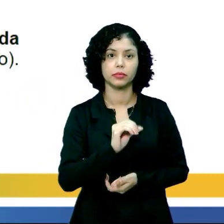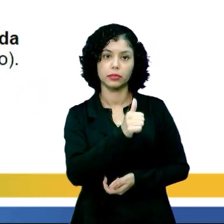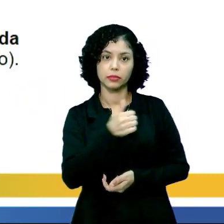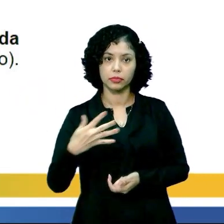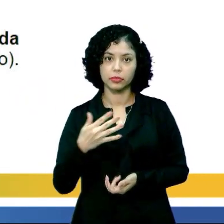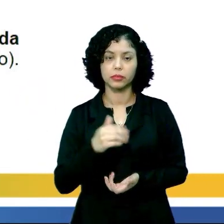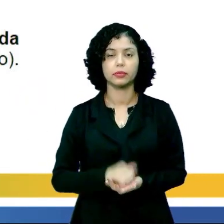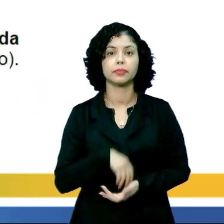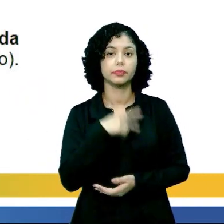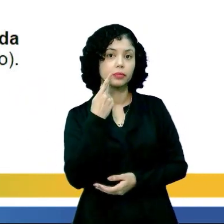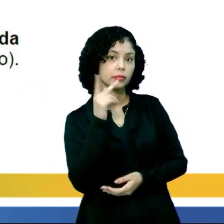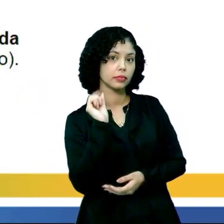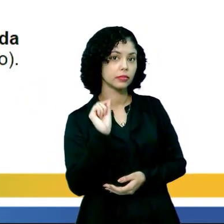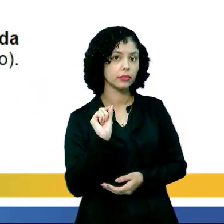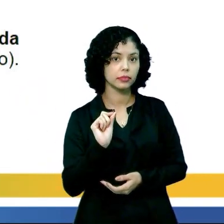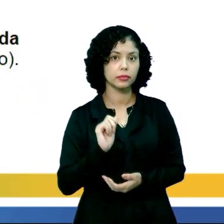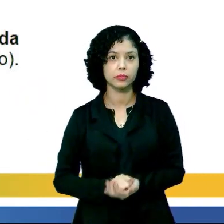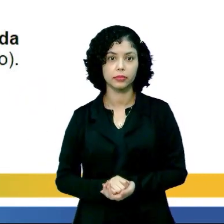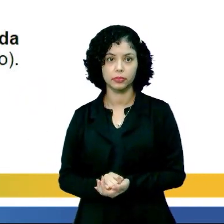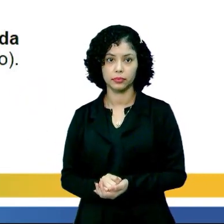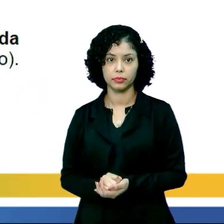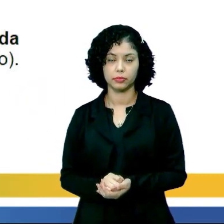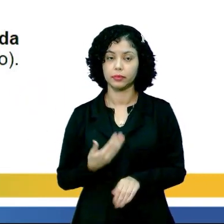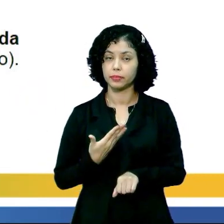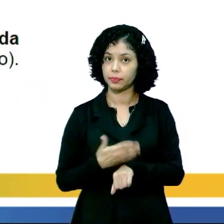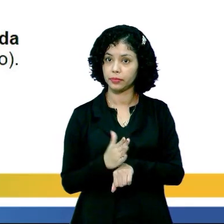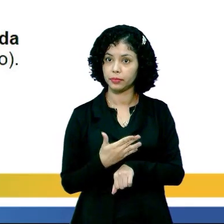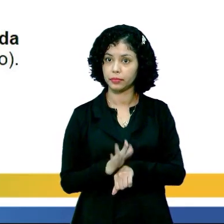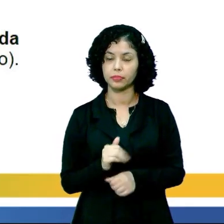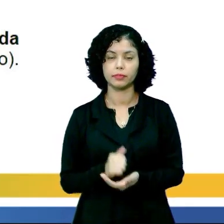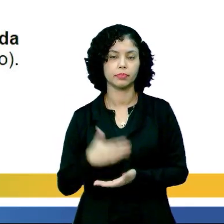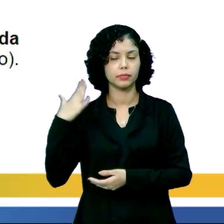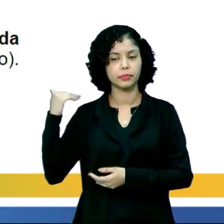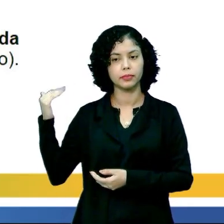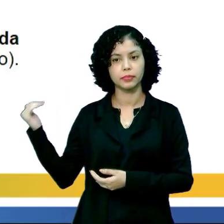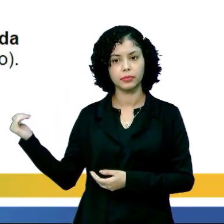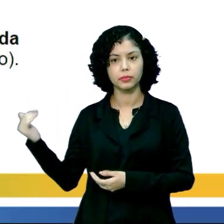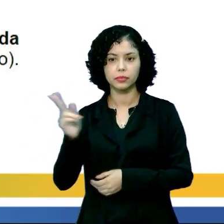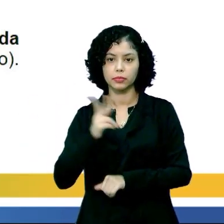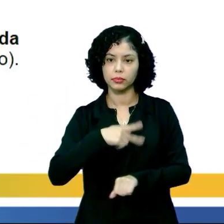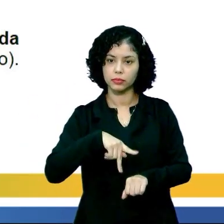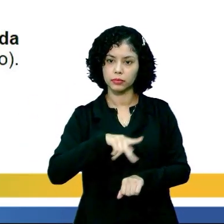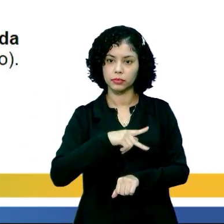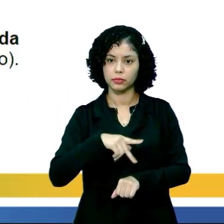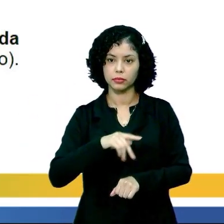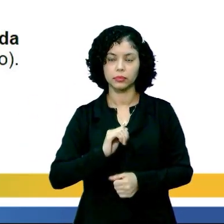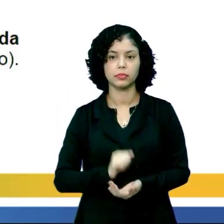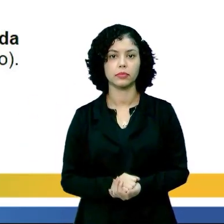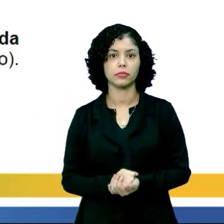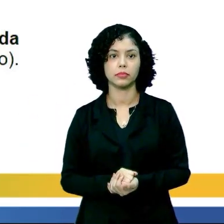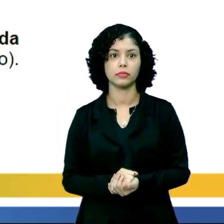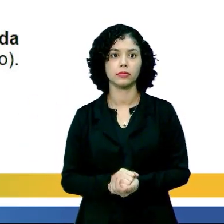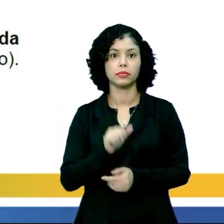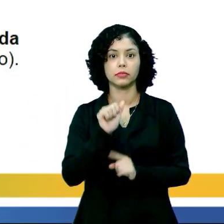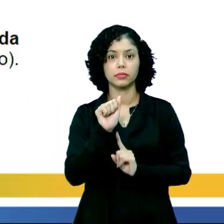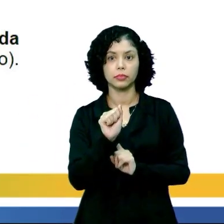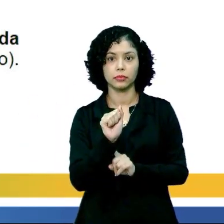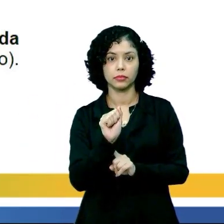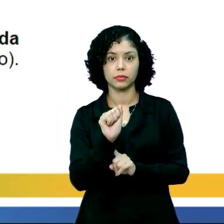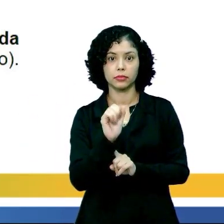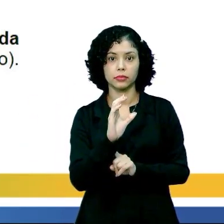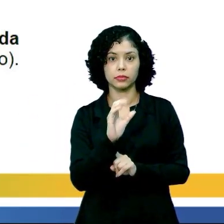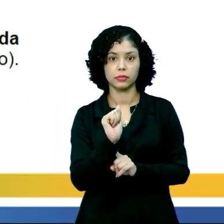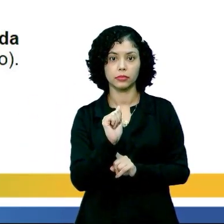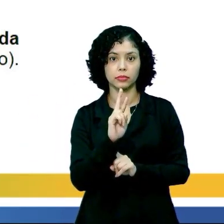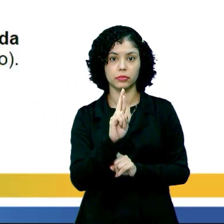a gente vai falar de uma prática muito famosa no país, que é o acaragé, né? Que